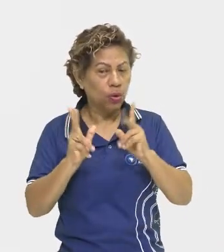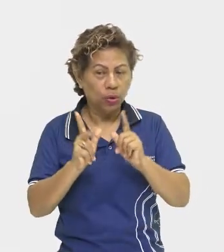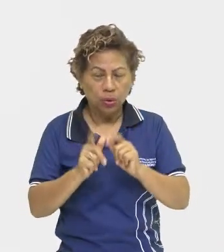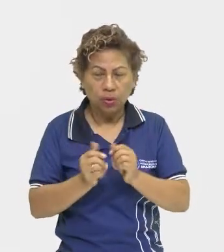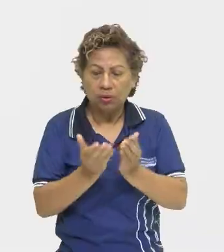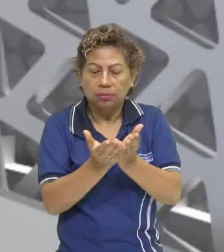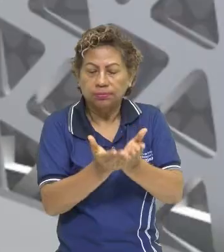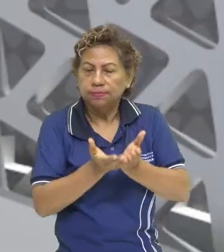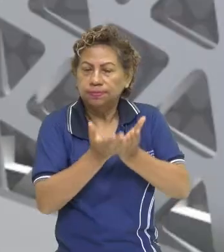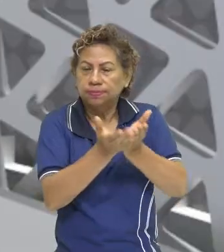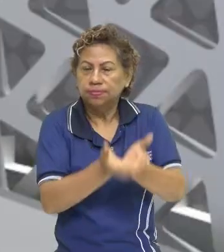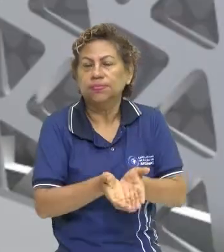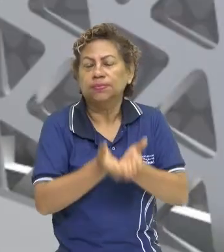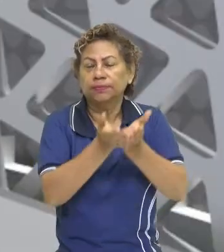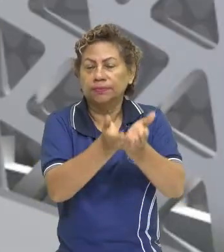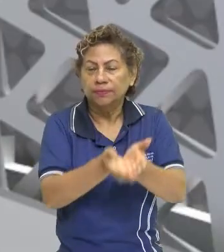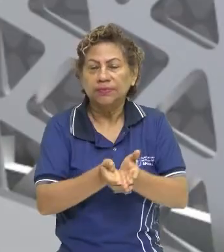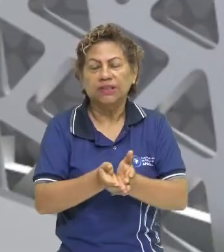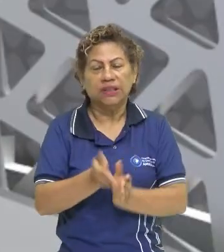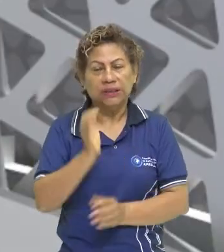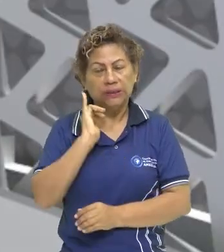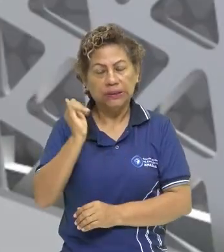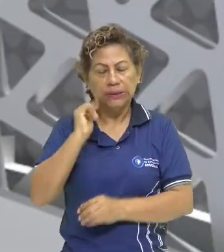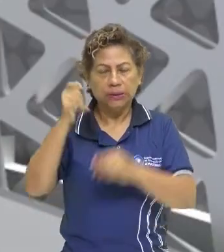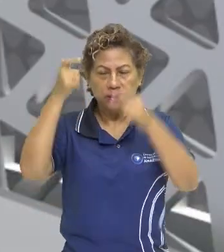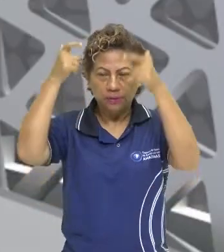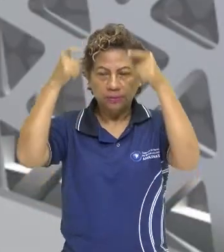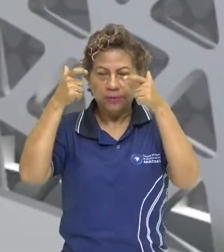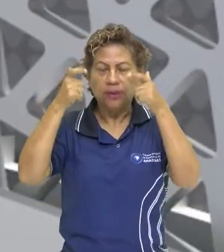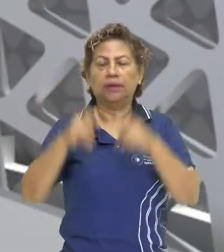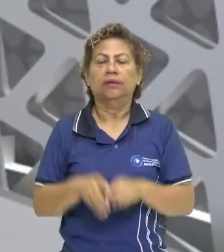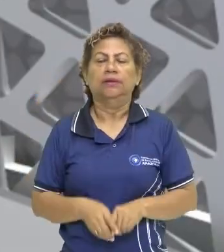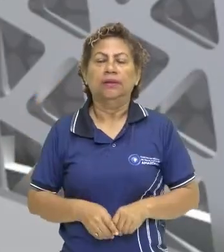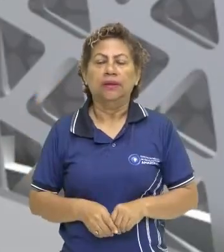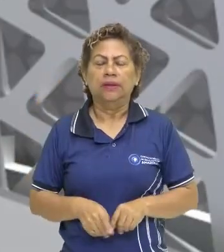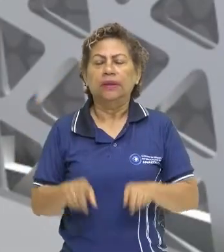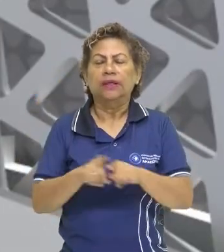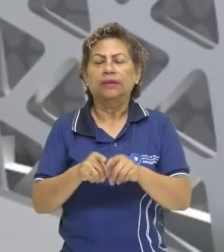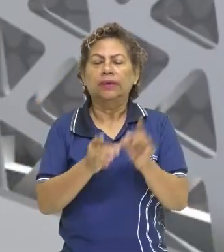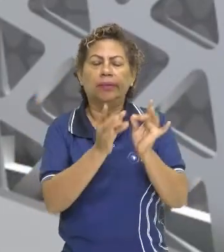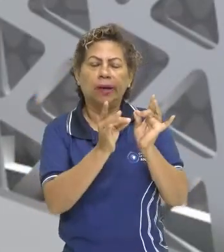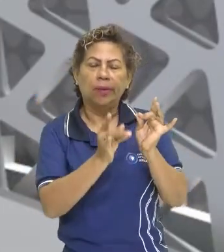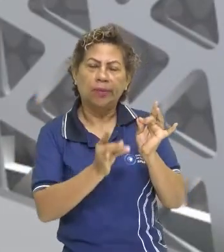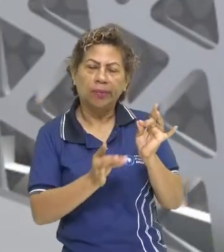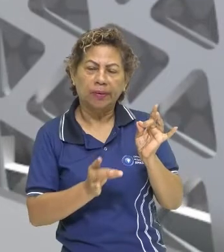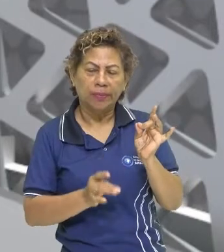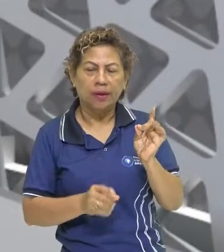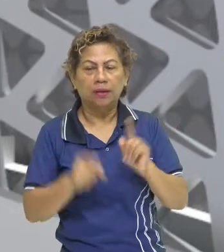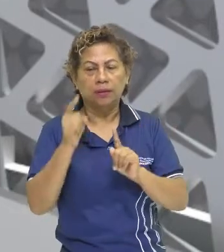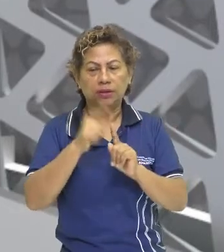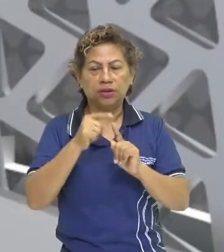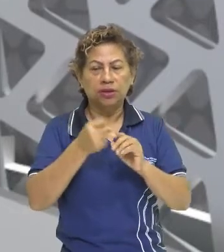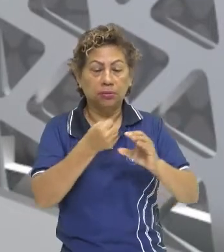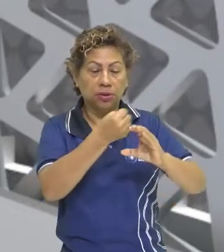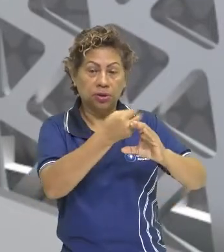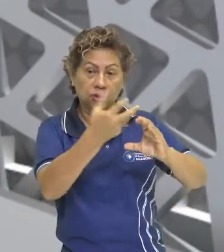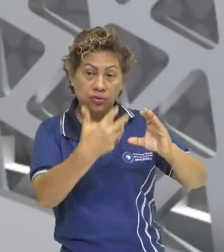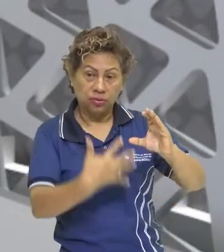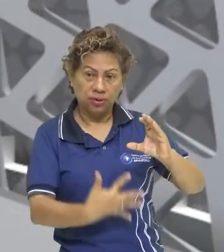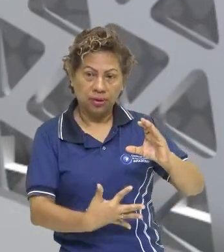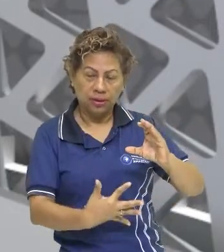eles contam tudo isso, né? E eles descrevem, narrem com aquelas características que nós já mostramos,